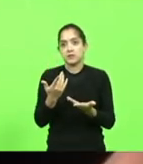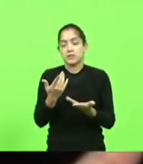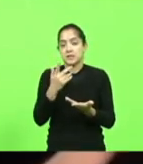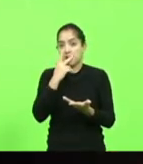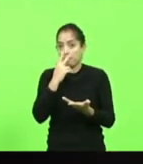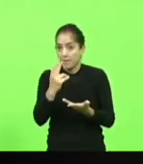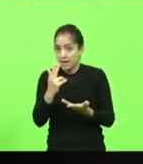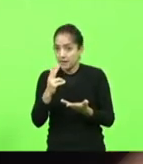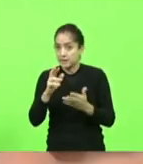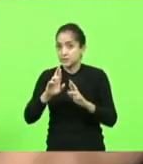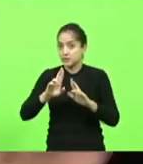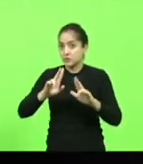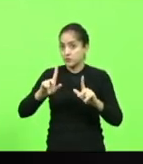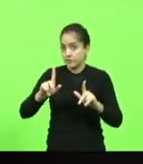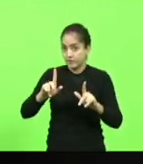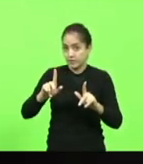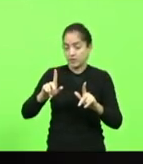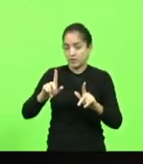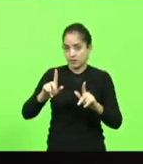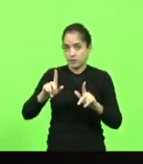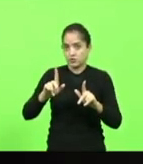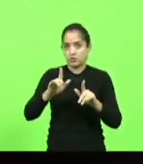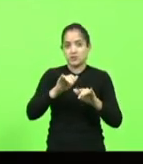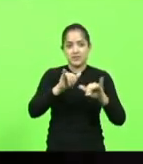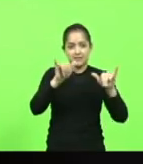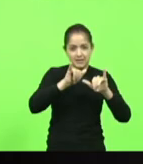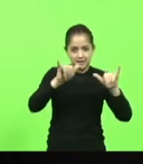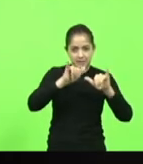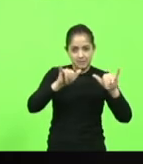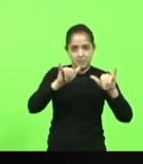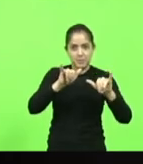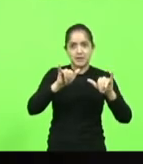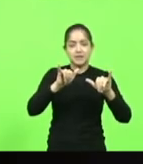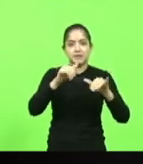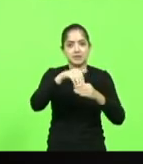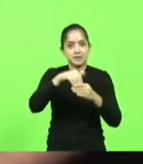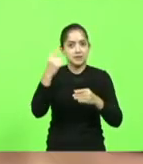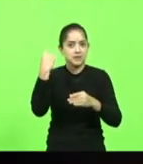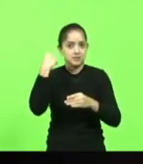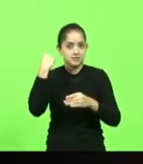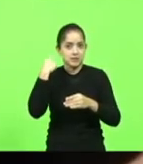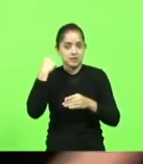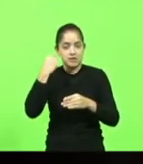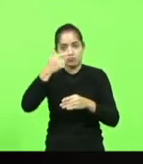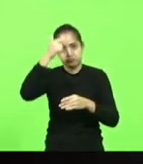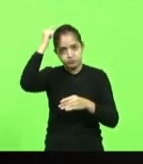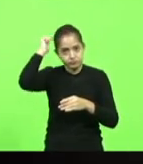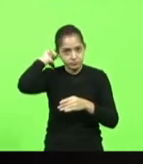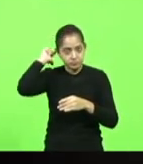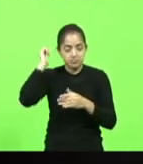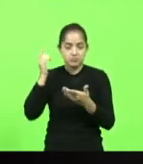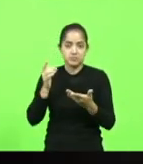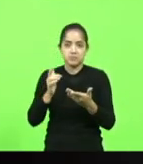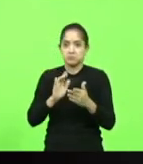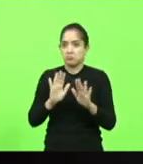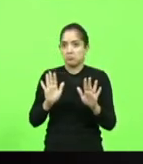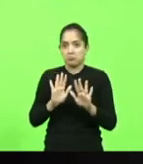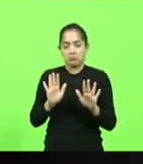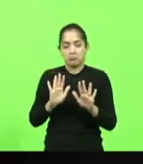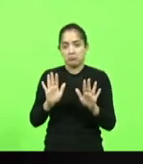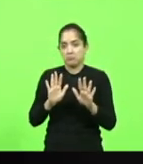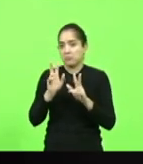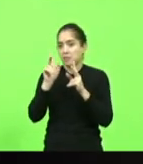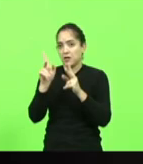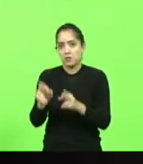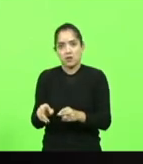que é diferente do Moisés, da campanha do Moisés de até agora é o cabelo raspar, mas fora disso, é o mesmo,